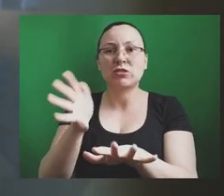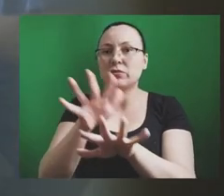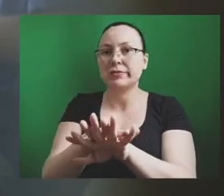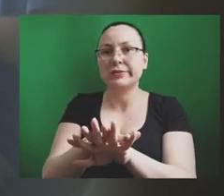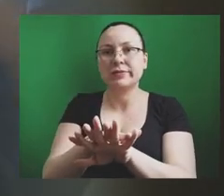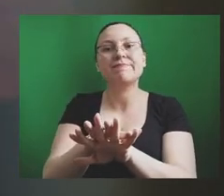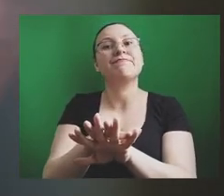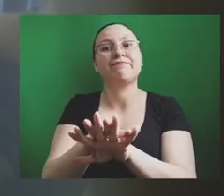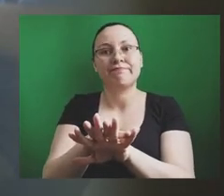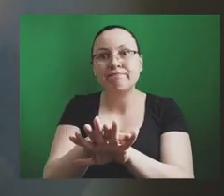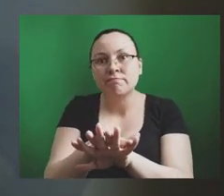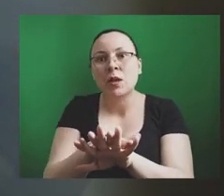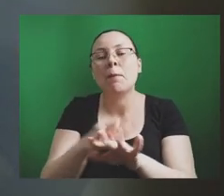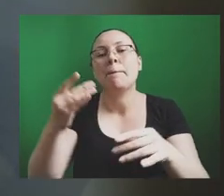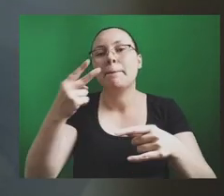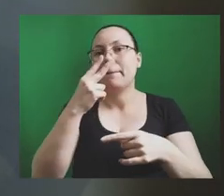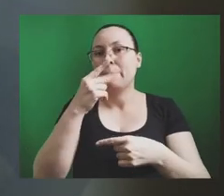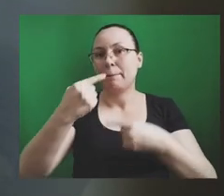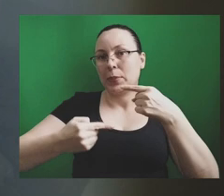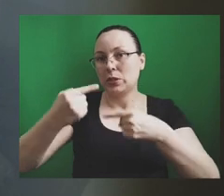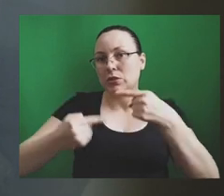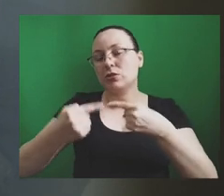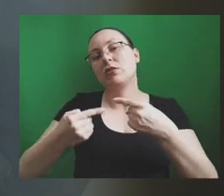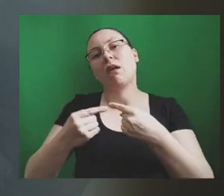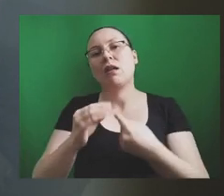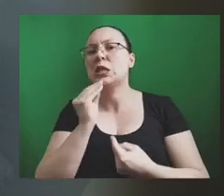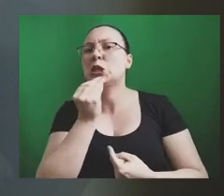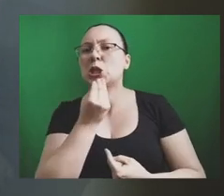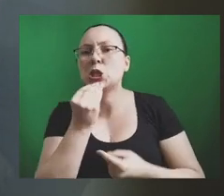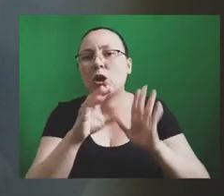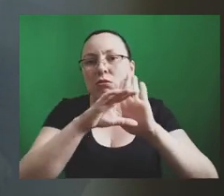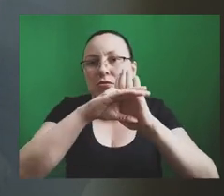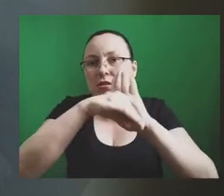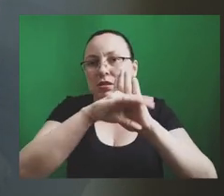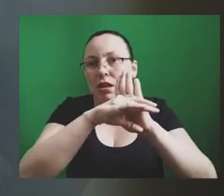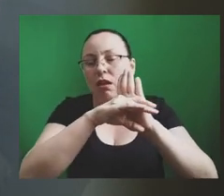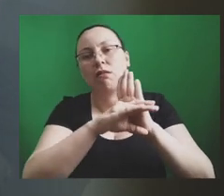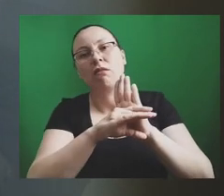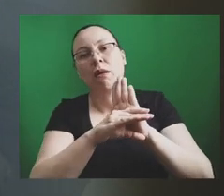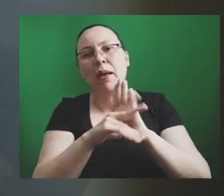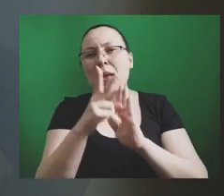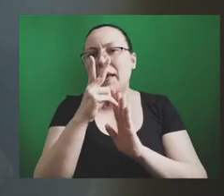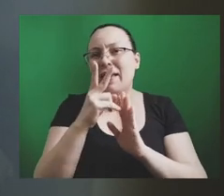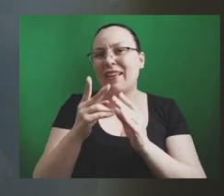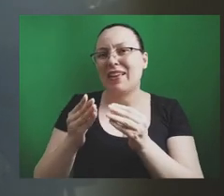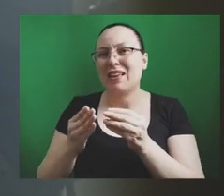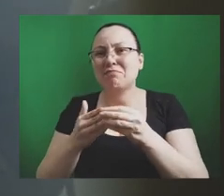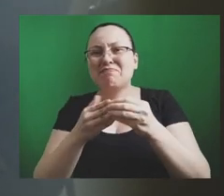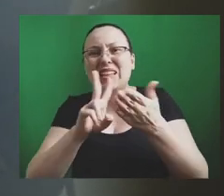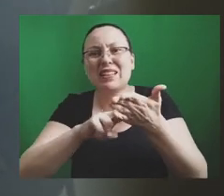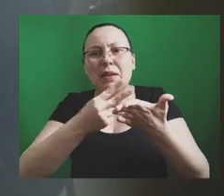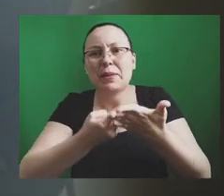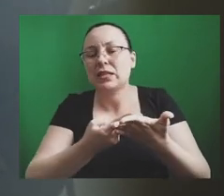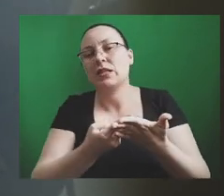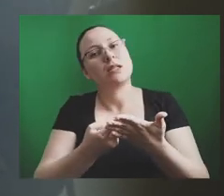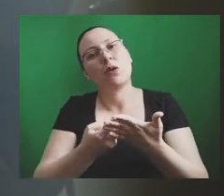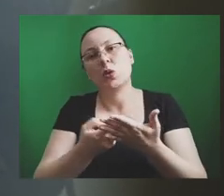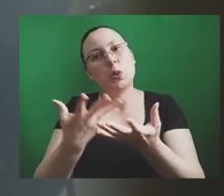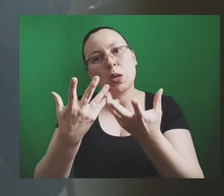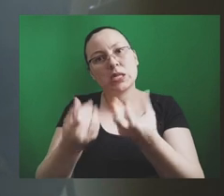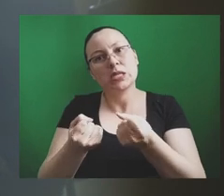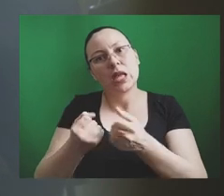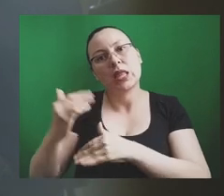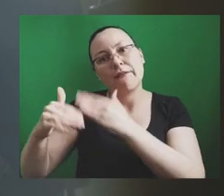Dessa forma, a nova política distorce conceitos e conduz a interpretações que não reconhecem os avanços construídos